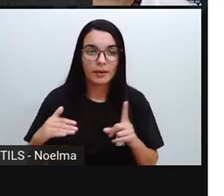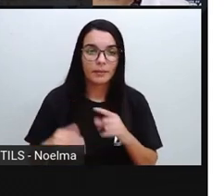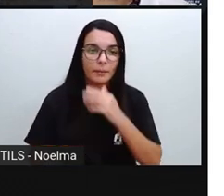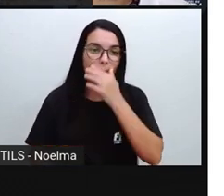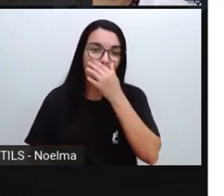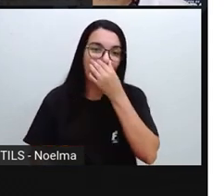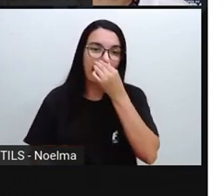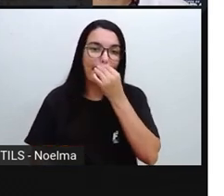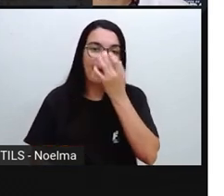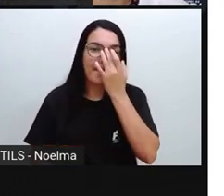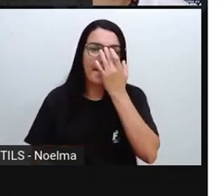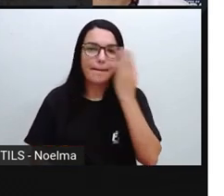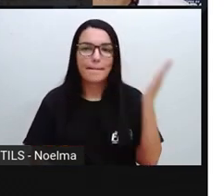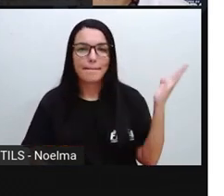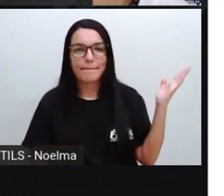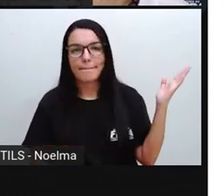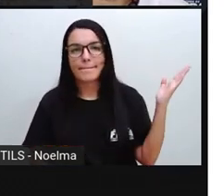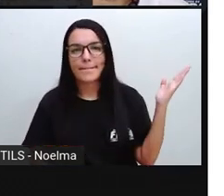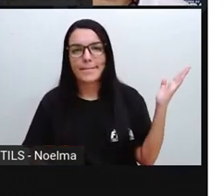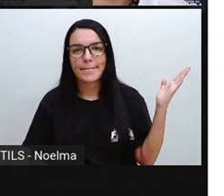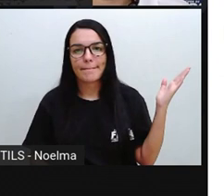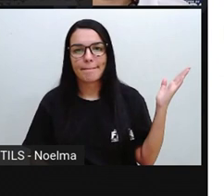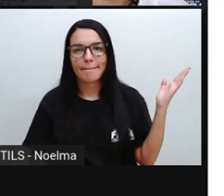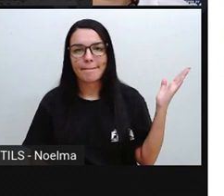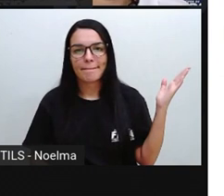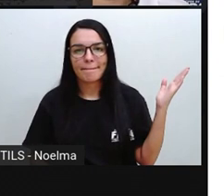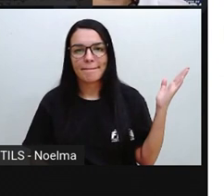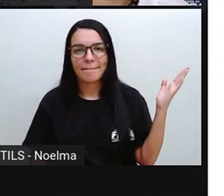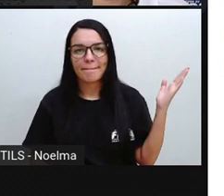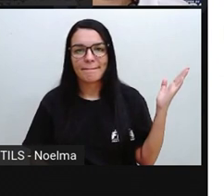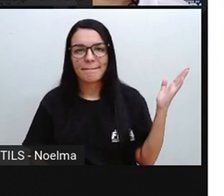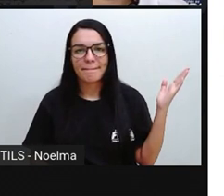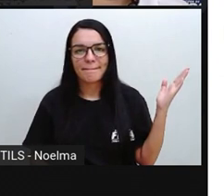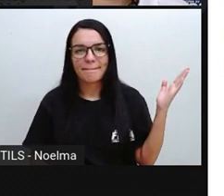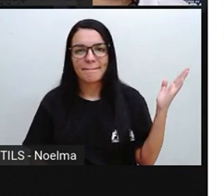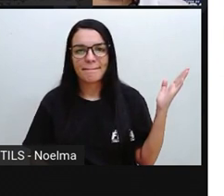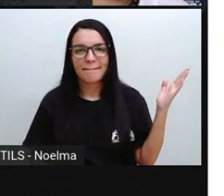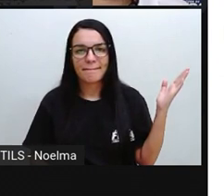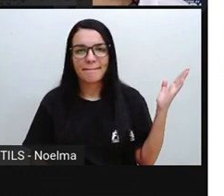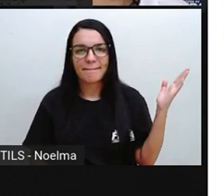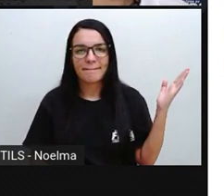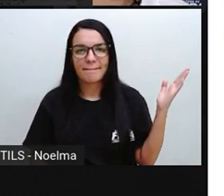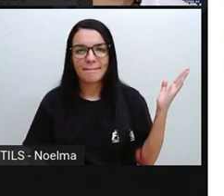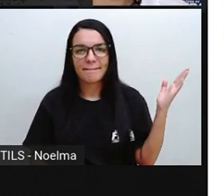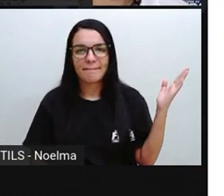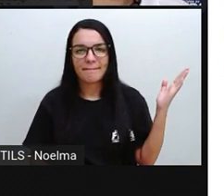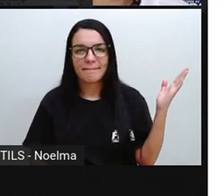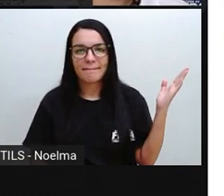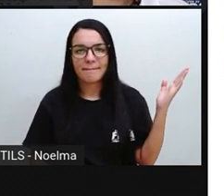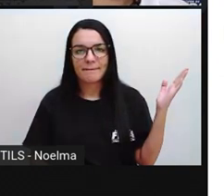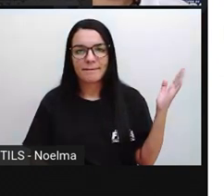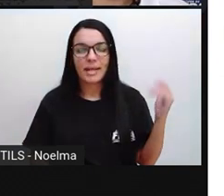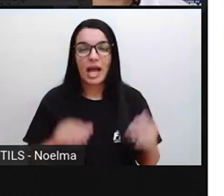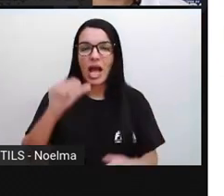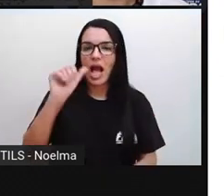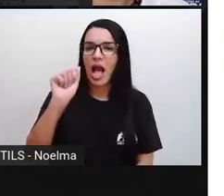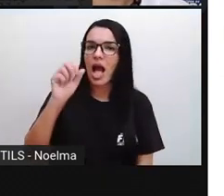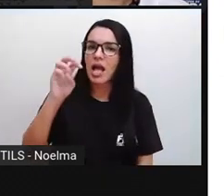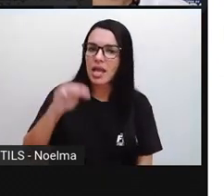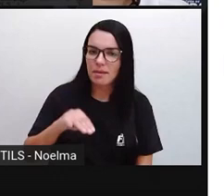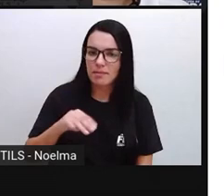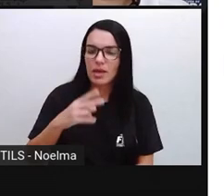Como é que eu marco o Pró? Oito horas e trinta minutos. Olha lá. AM ou PM?